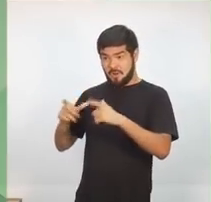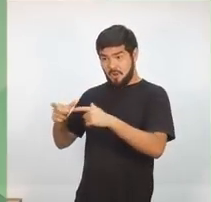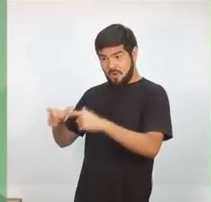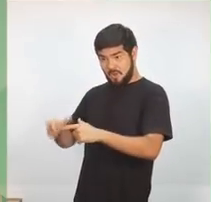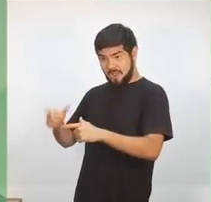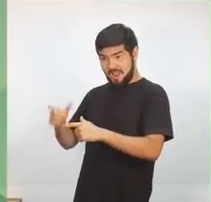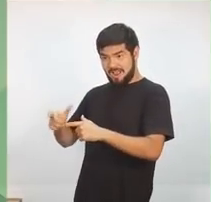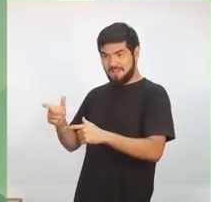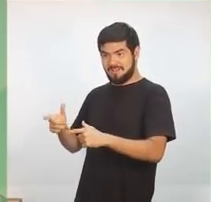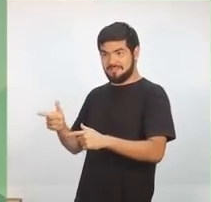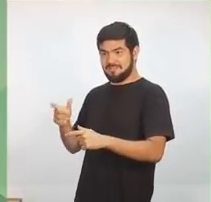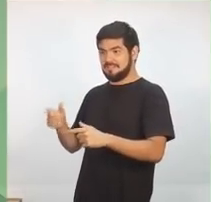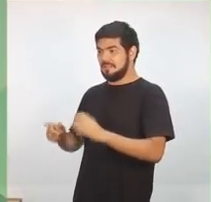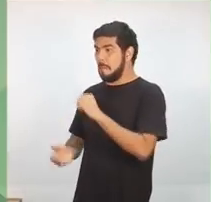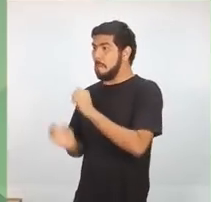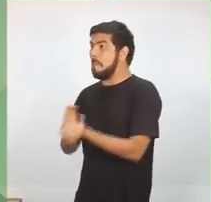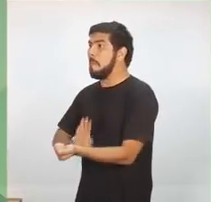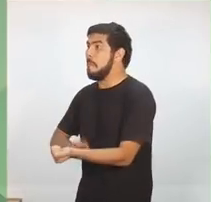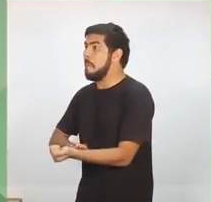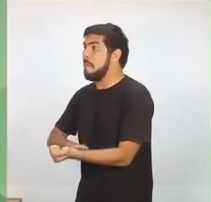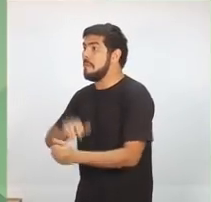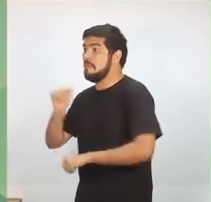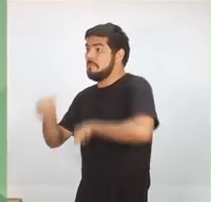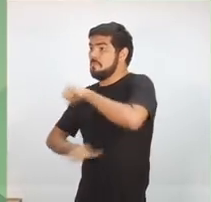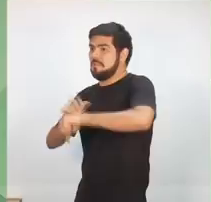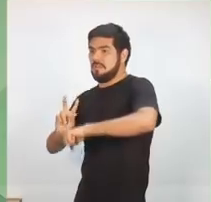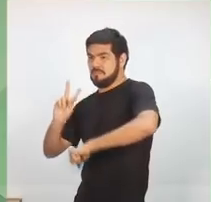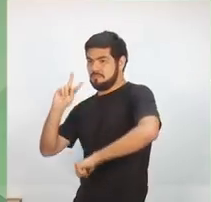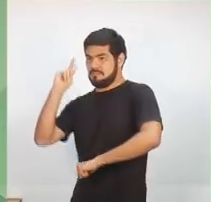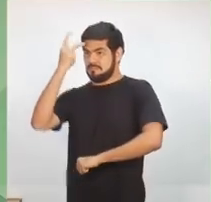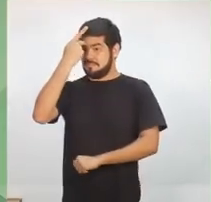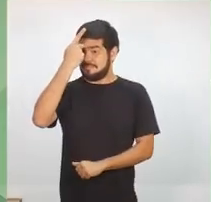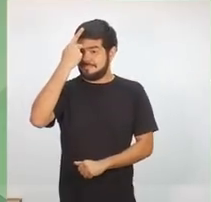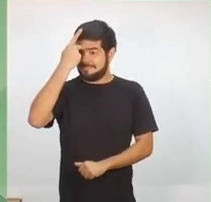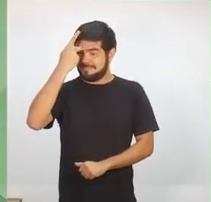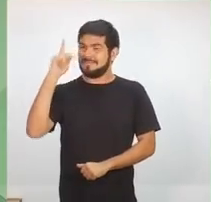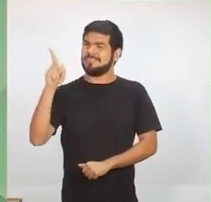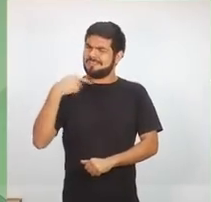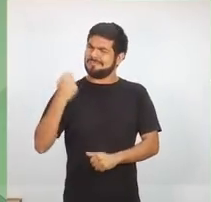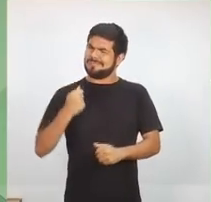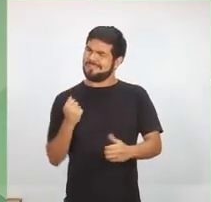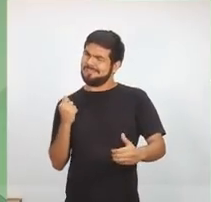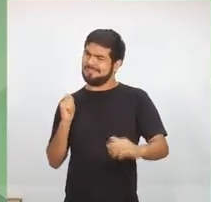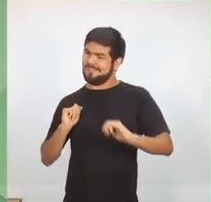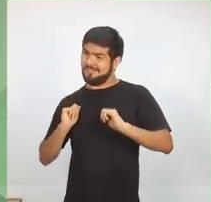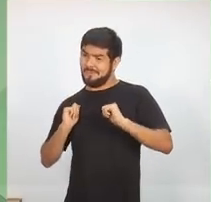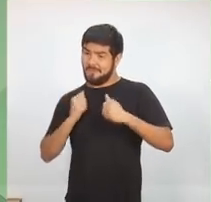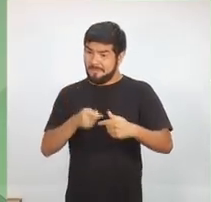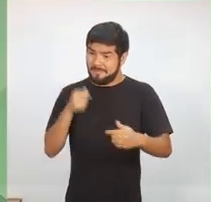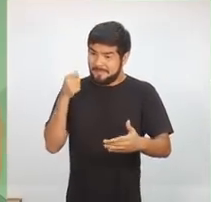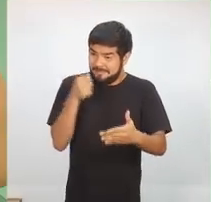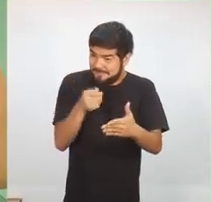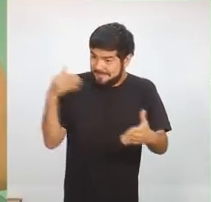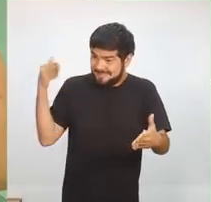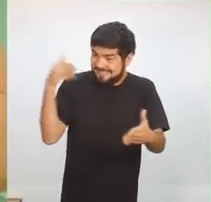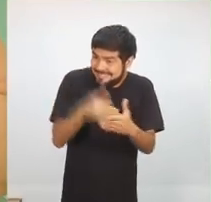jovem possa sair do vício. Portanto, nós pretendemos combater a violência na cidade de Manaus,